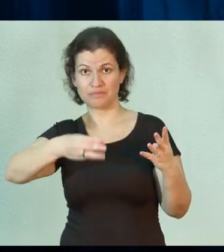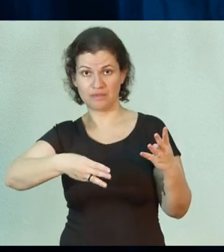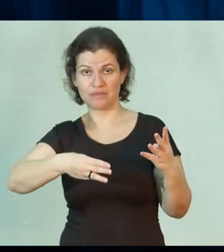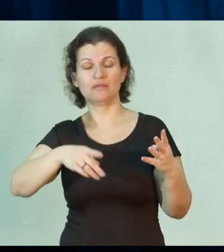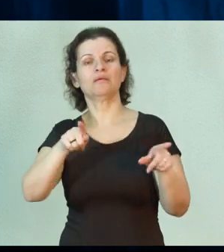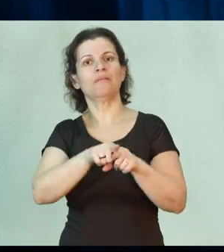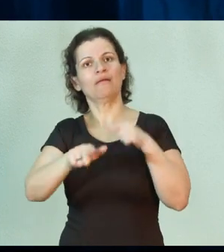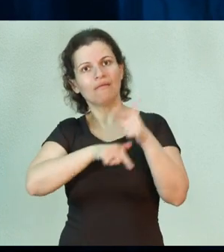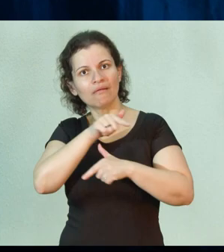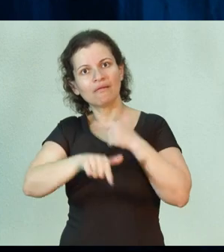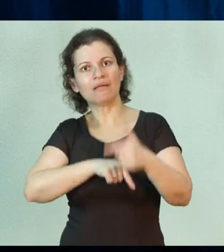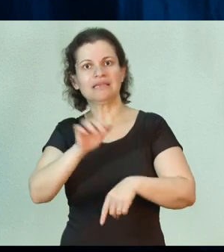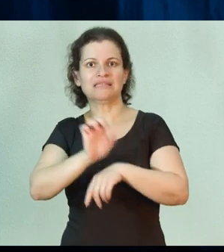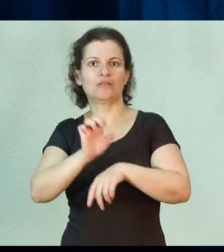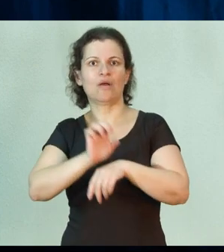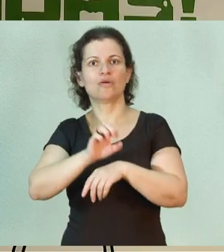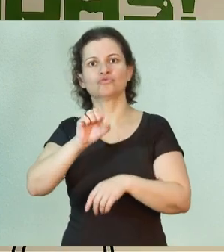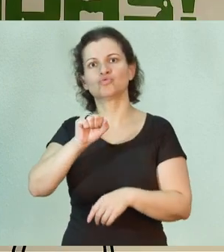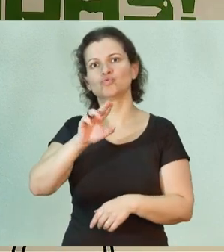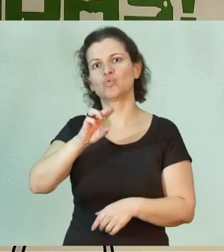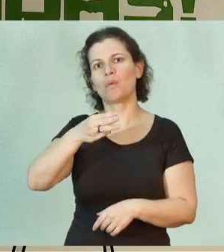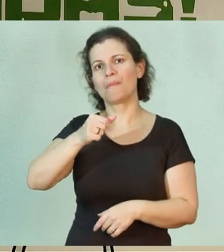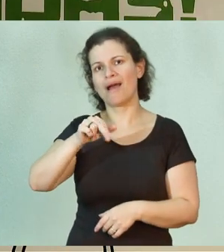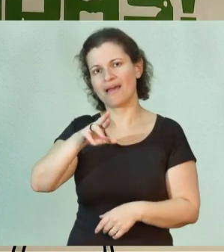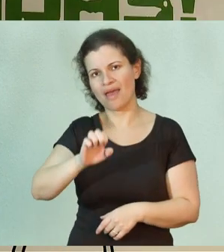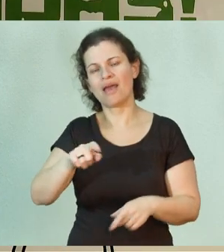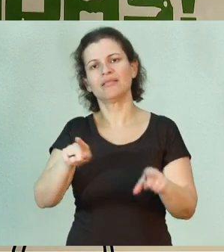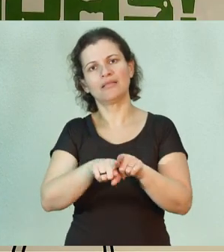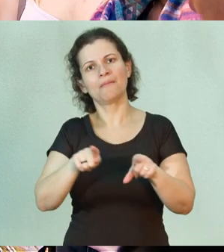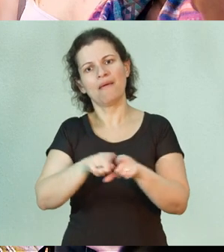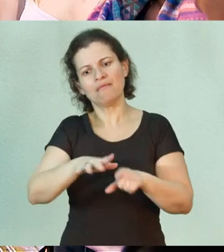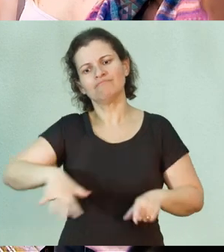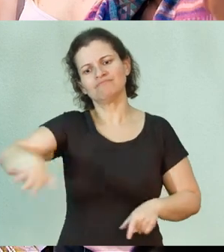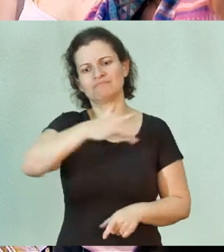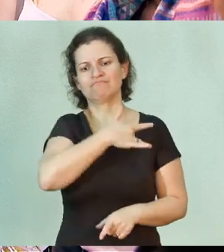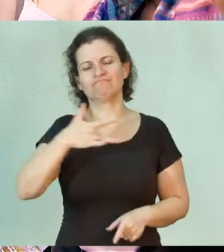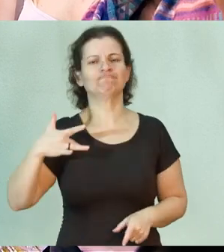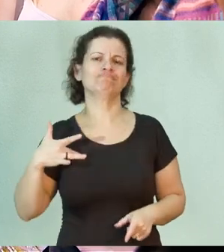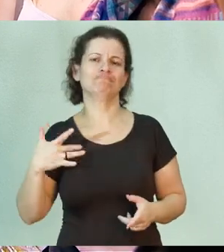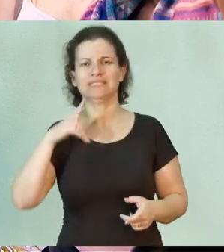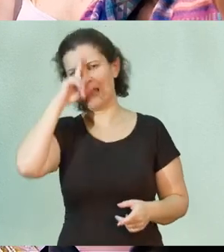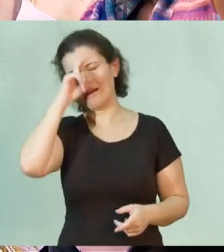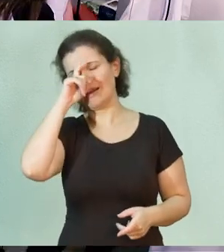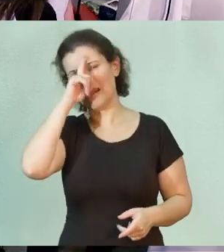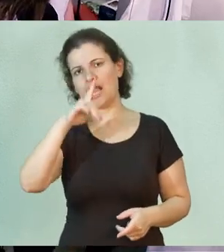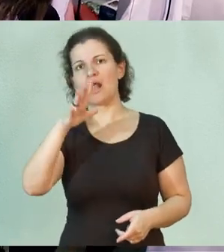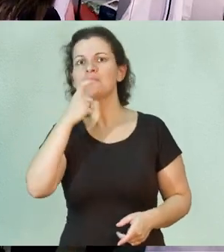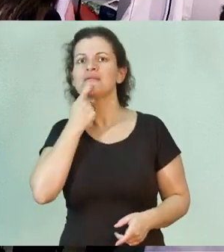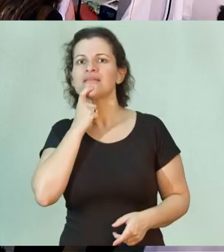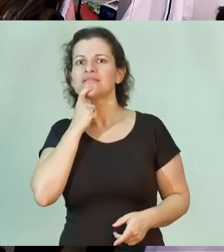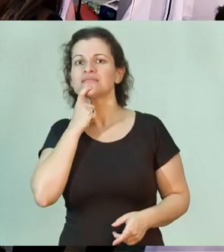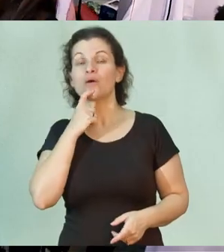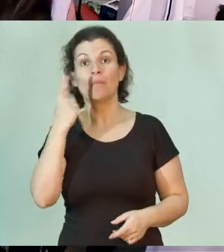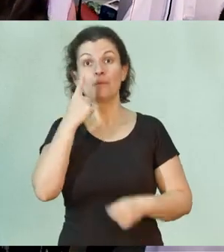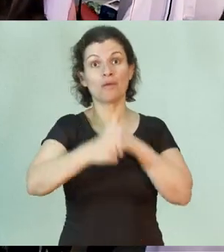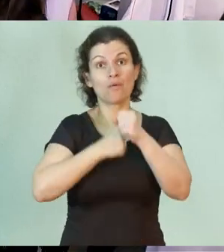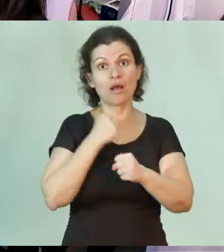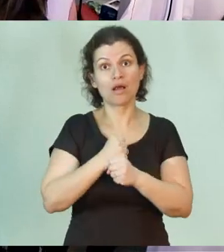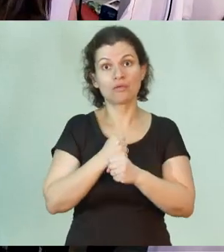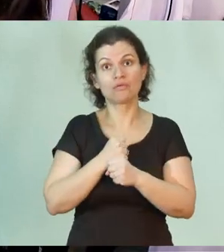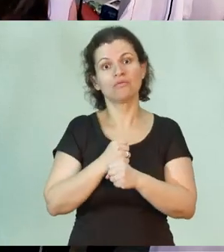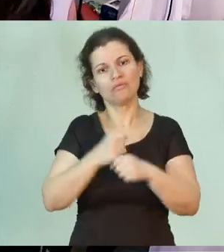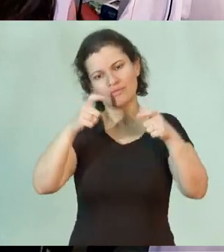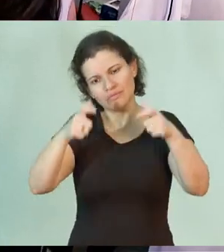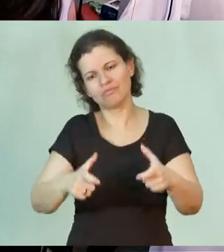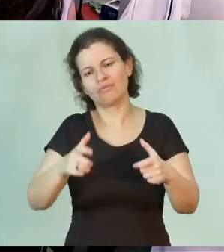atuamos no Hospital Estadual de Sumaré e na Rede Básica de Campinas. Temos uma inserção muito grande desde o primeiro ano atuando na